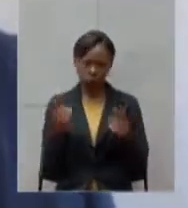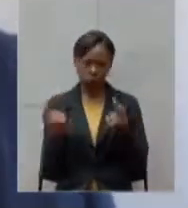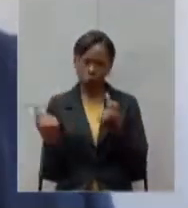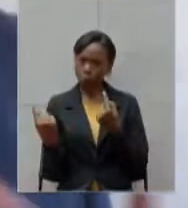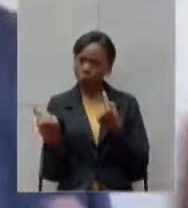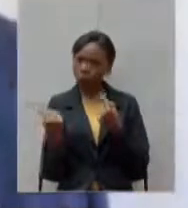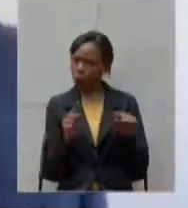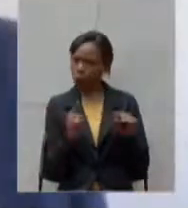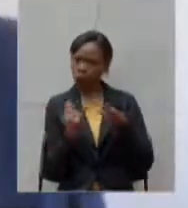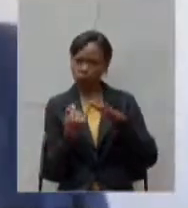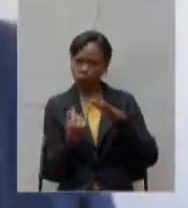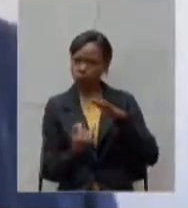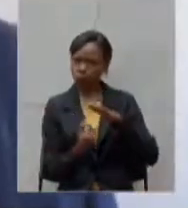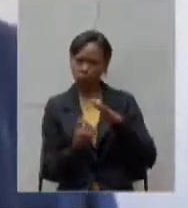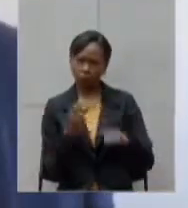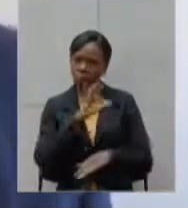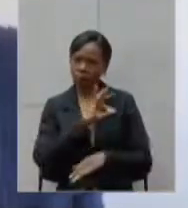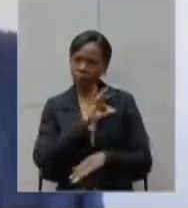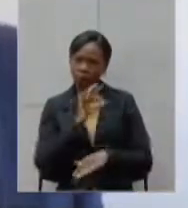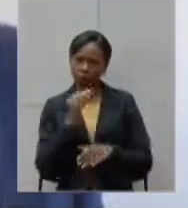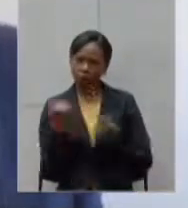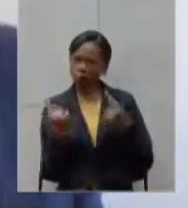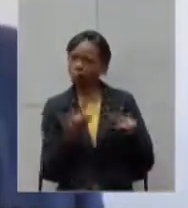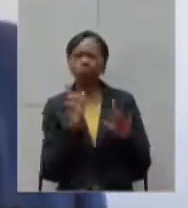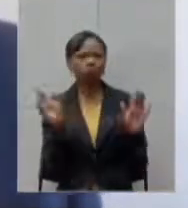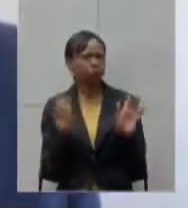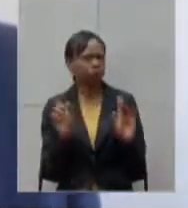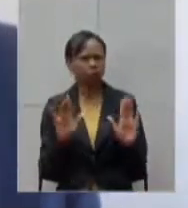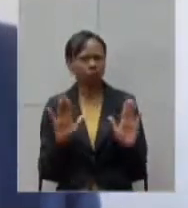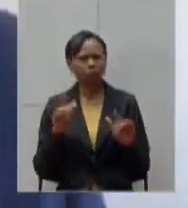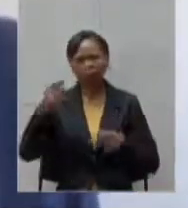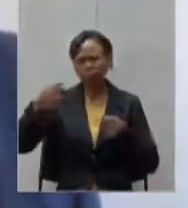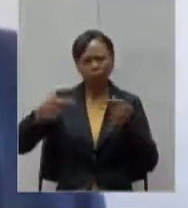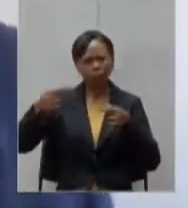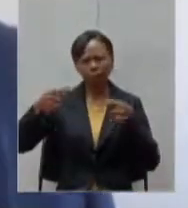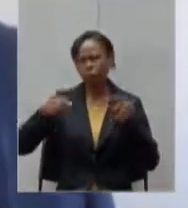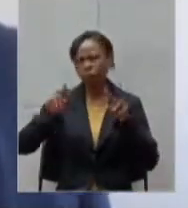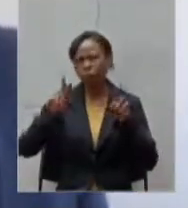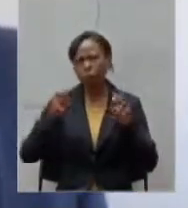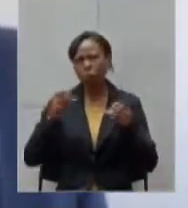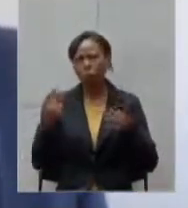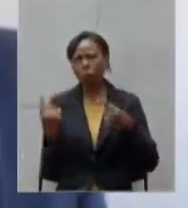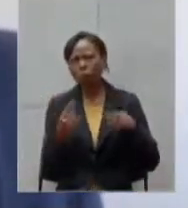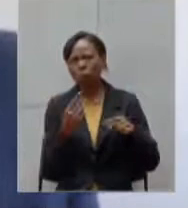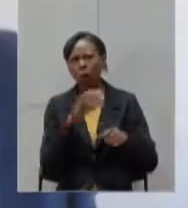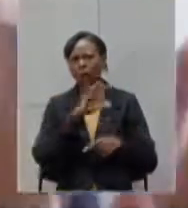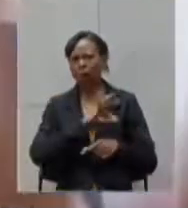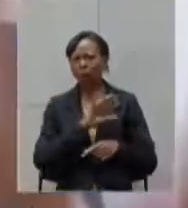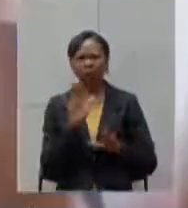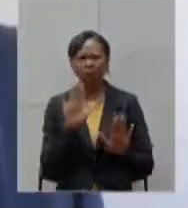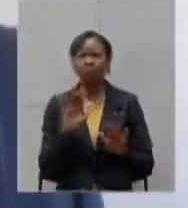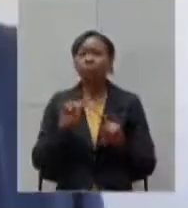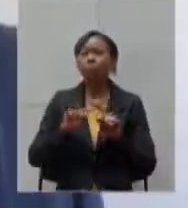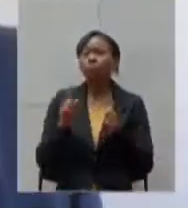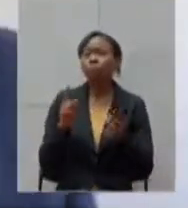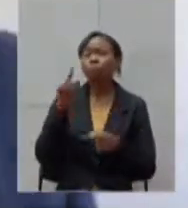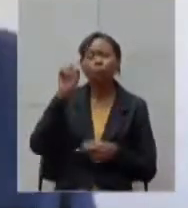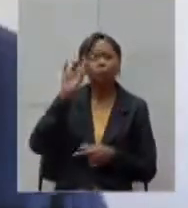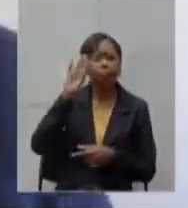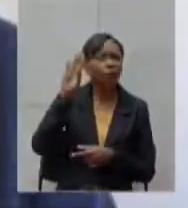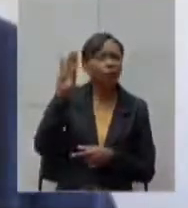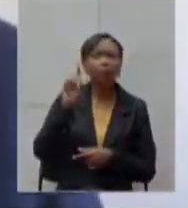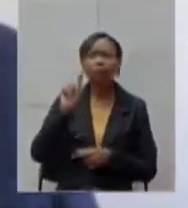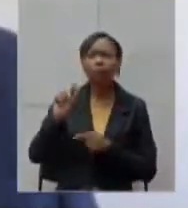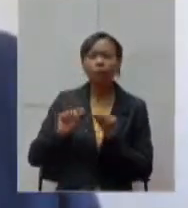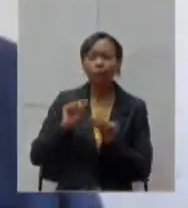a instituição polícia militar mas não é esse debate que o secretário traz que está com o pano de fundo o pano de fundo é o hospital de campanha a gestão do